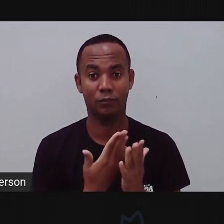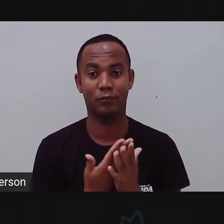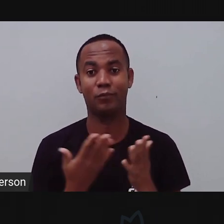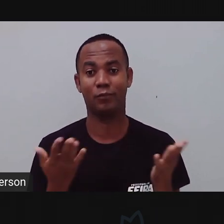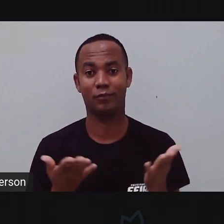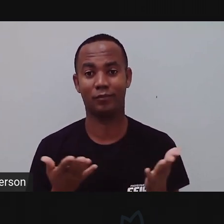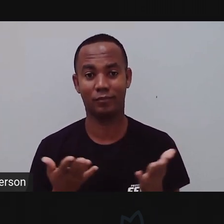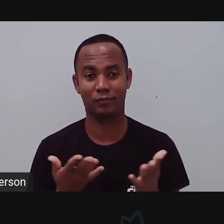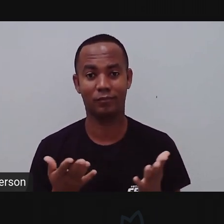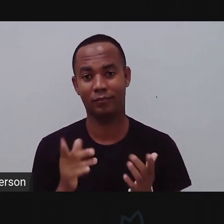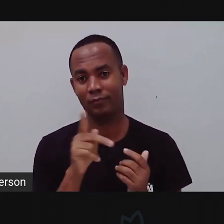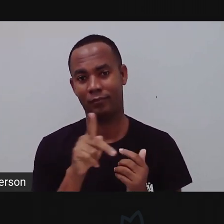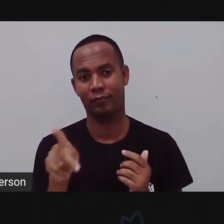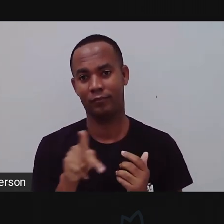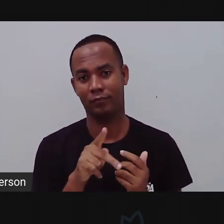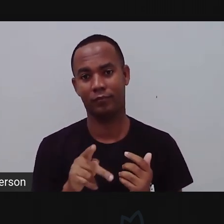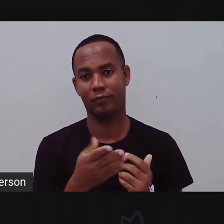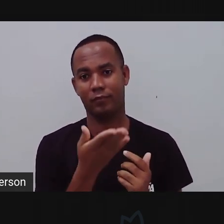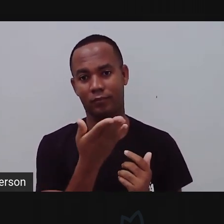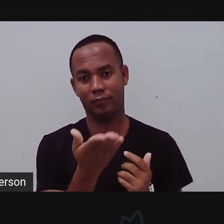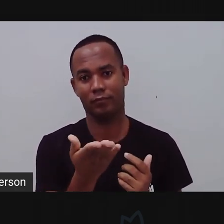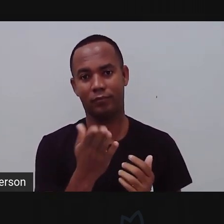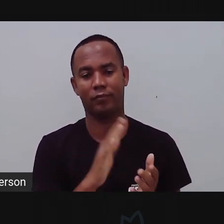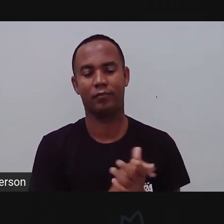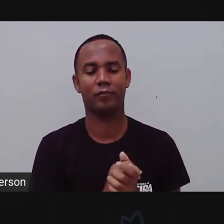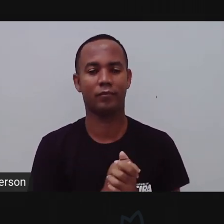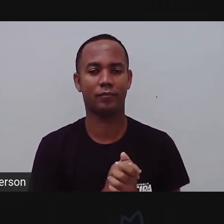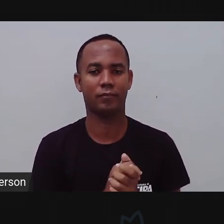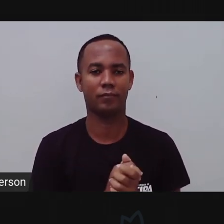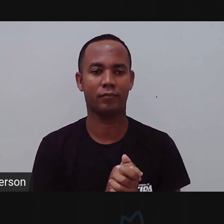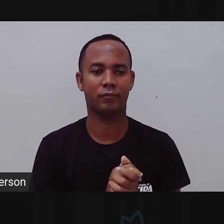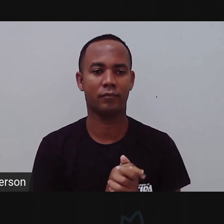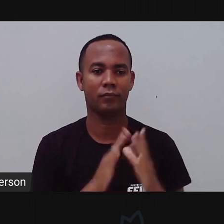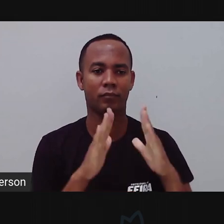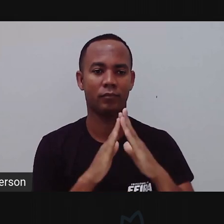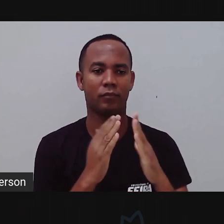-Maria Anderson, nossa aula de número 83.